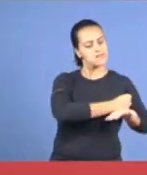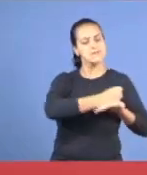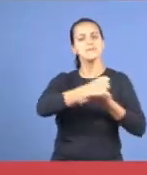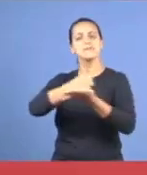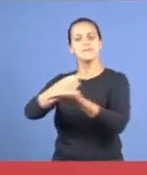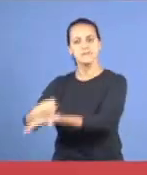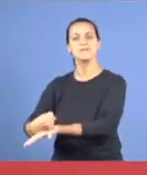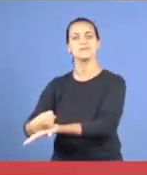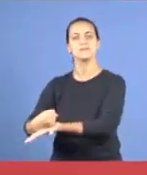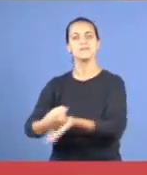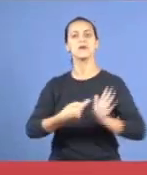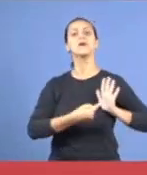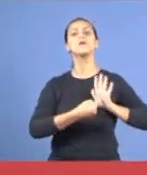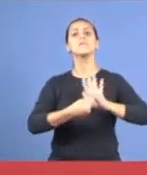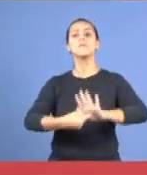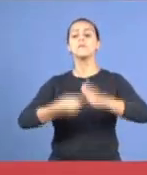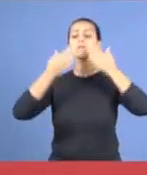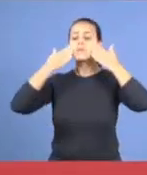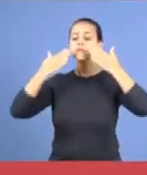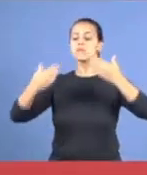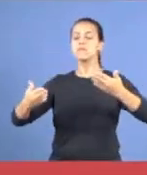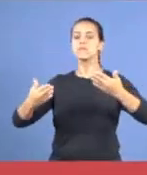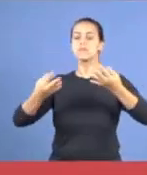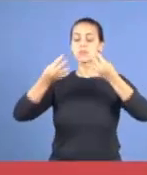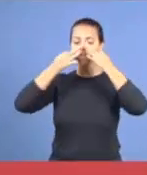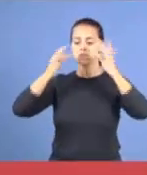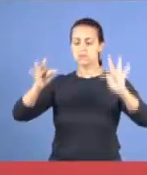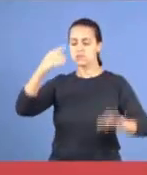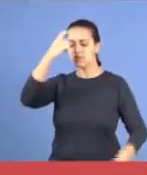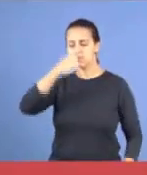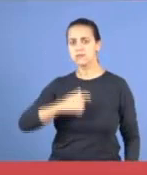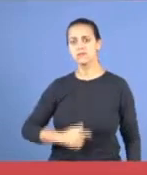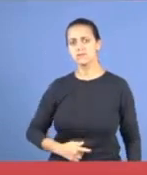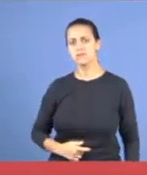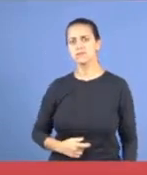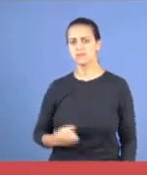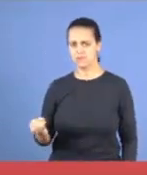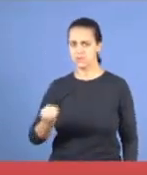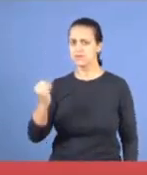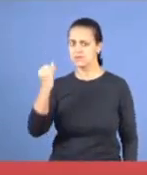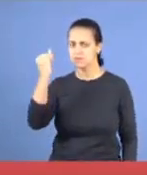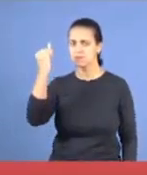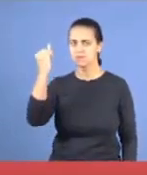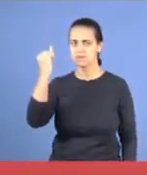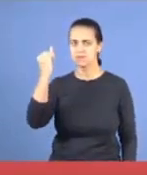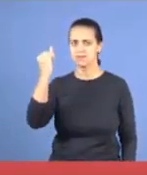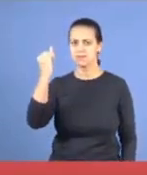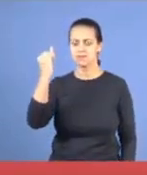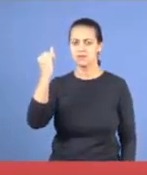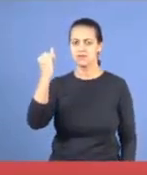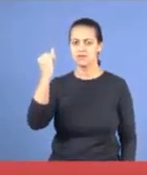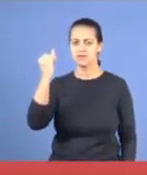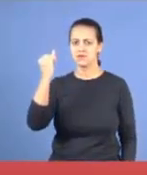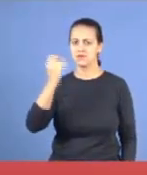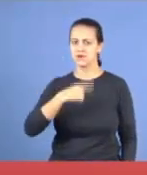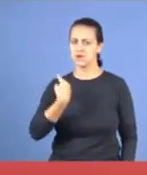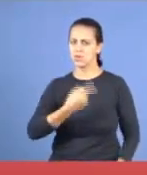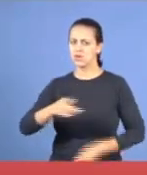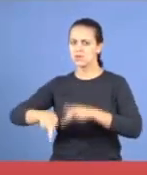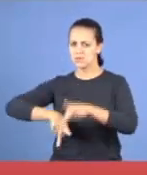está, então, isso é muito importante, nisso, diga-se de passagem, não é? Nosso povo tem uma